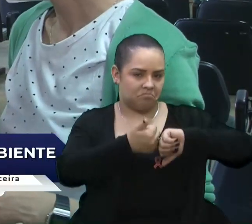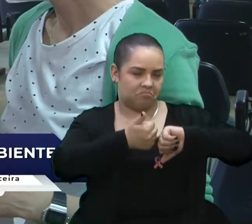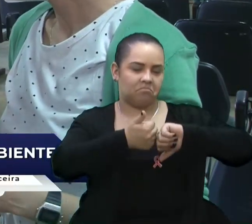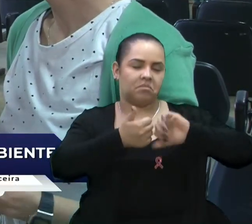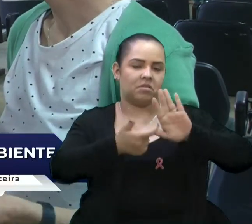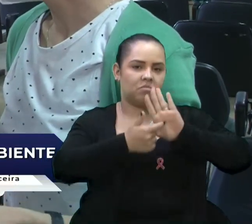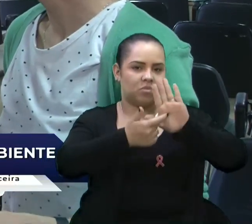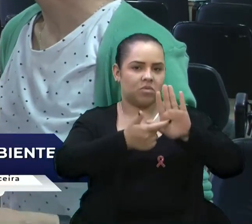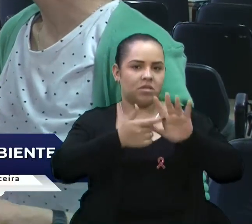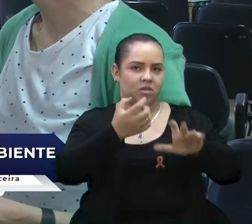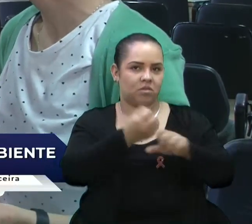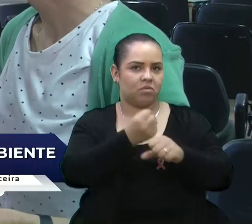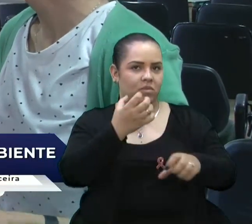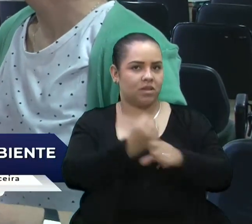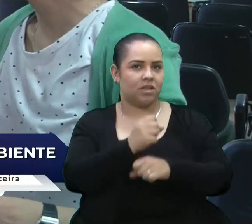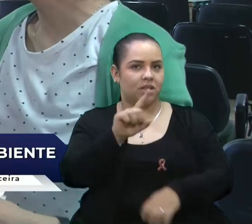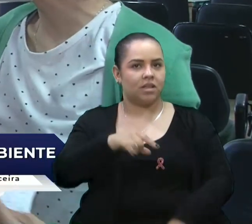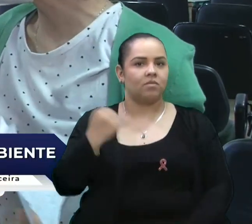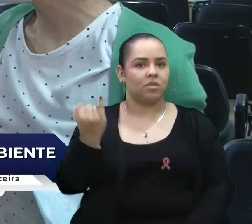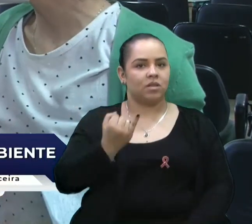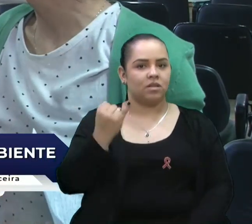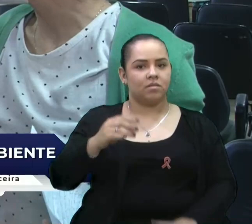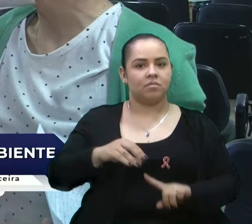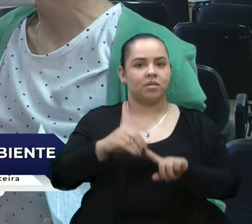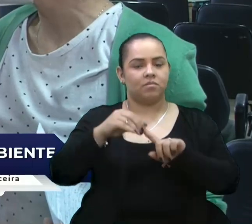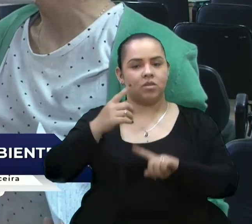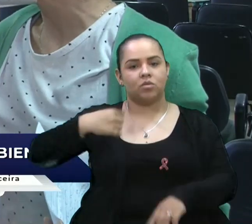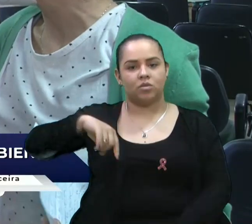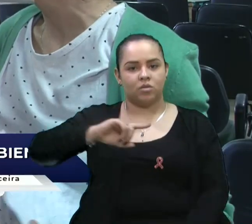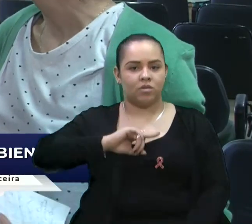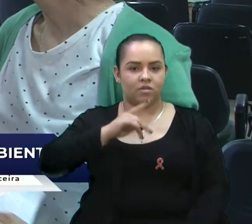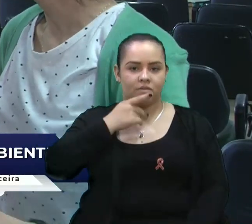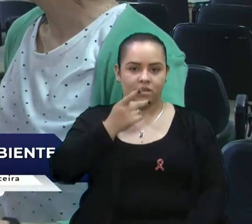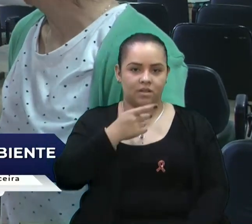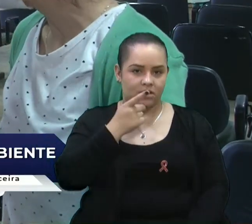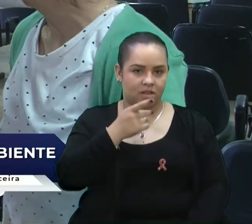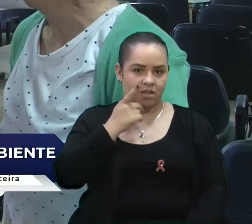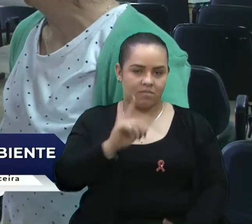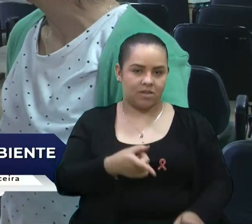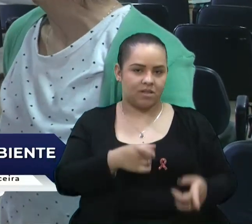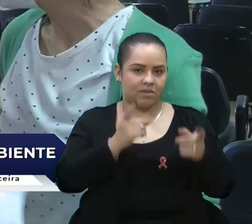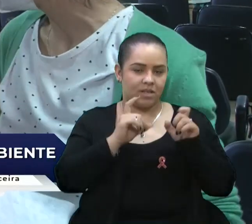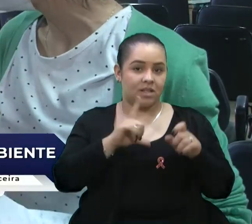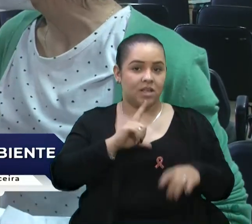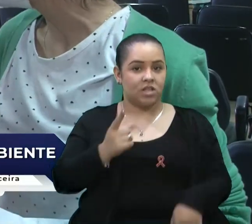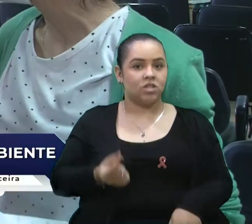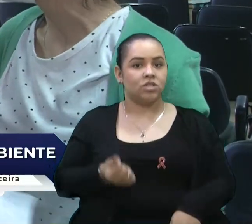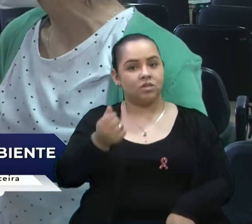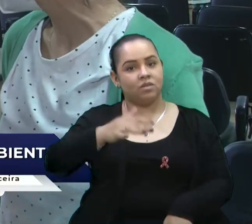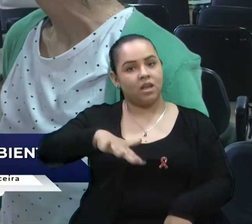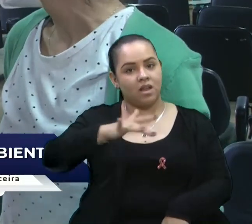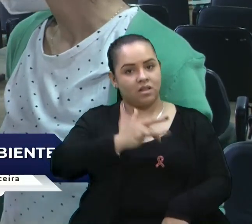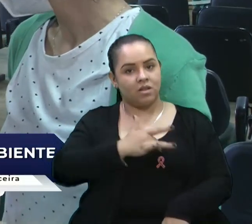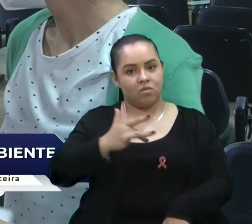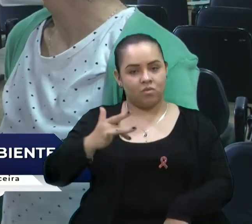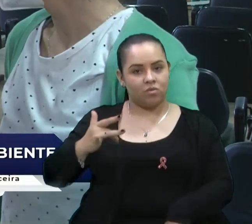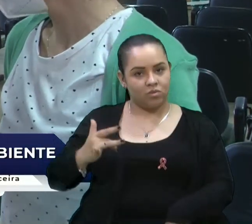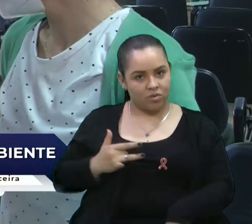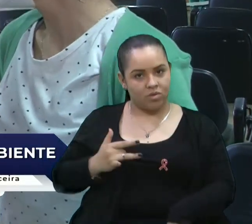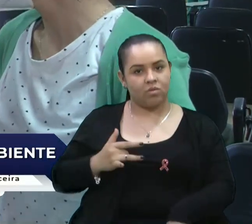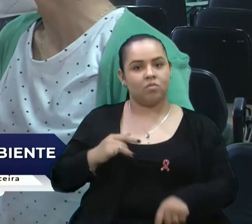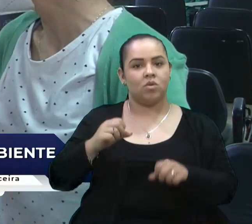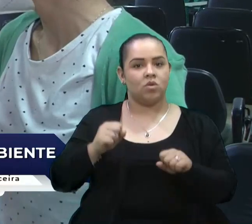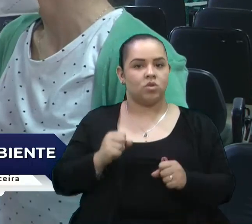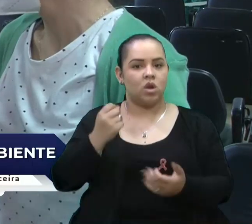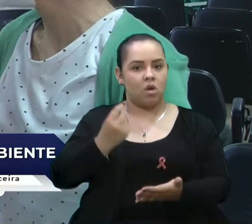de contas que é importante principalmente quando a gente percebe que tem dinheiro na área da saúde para que possa